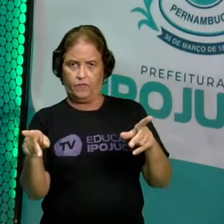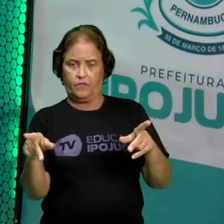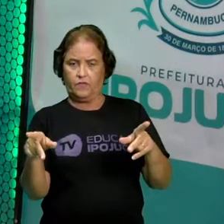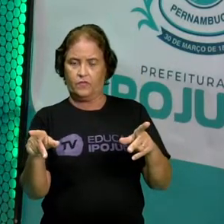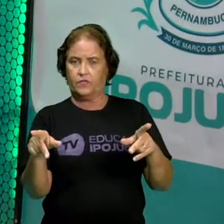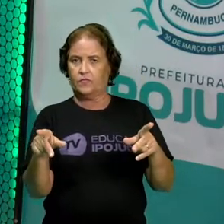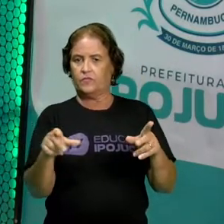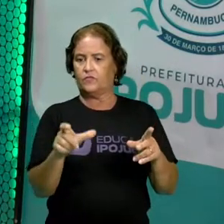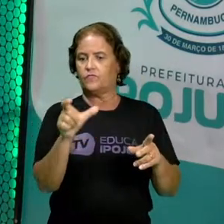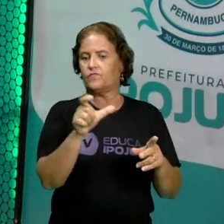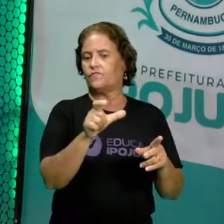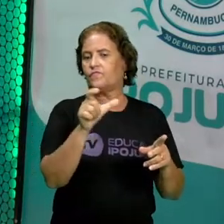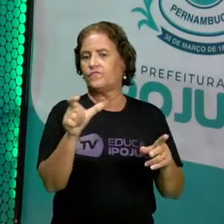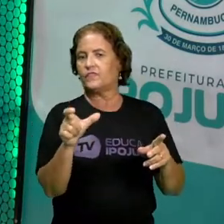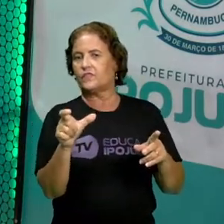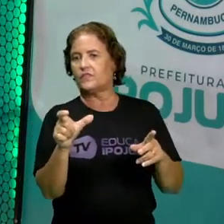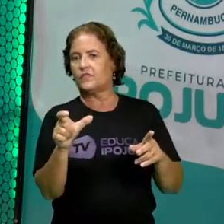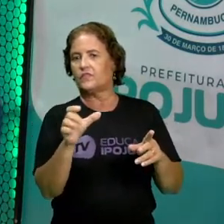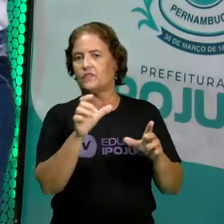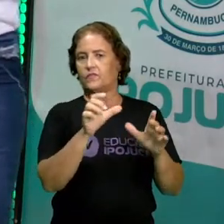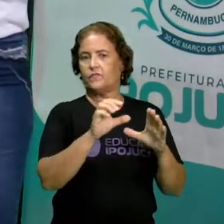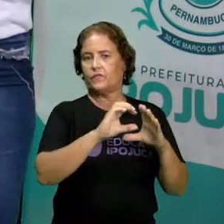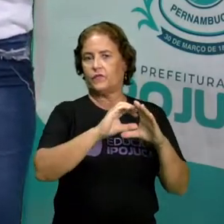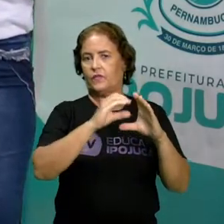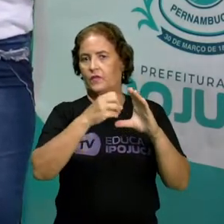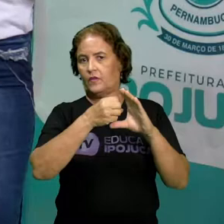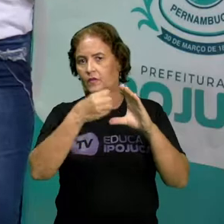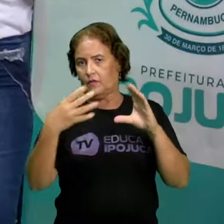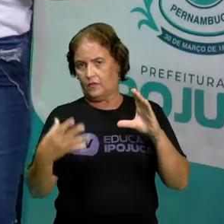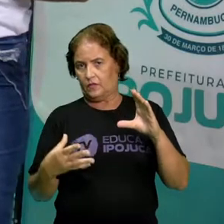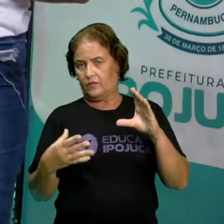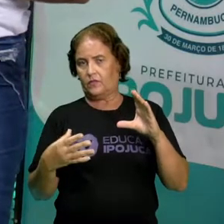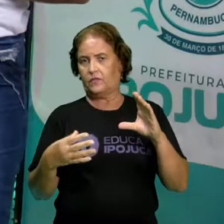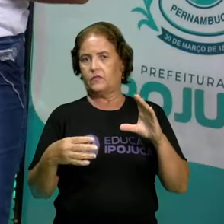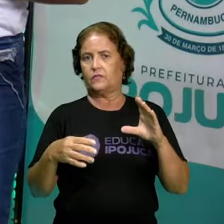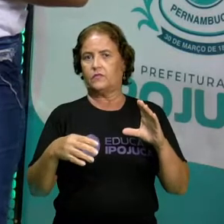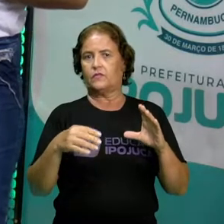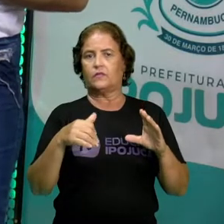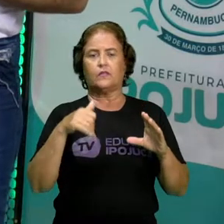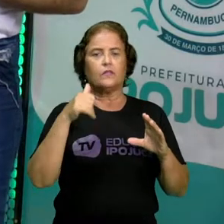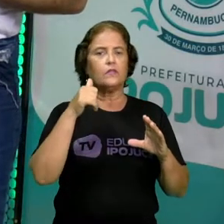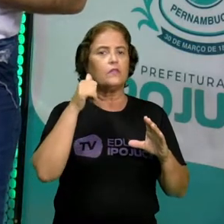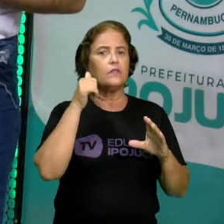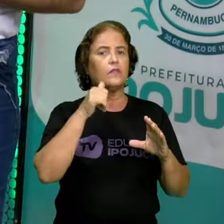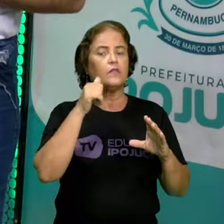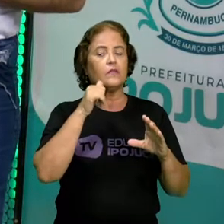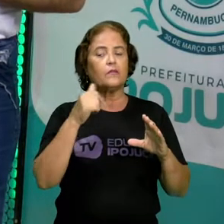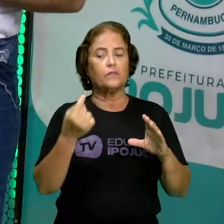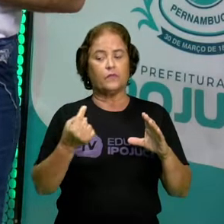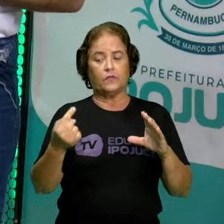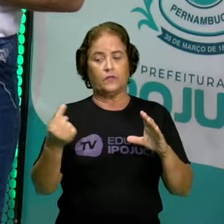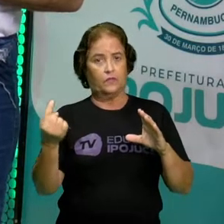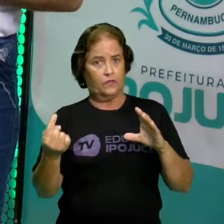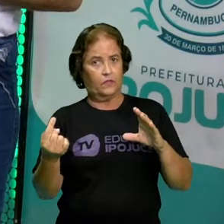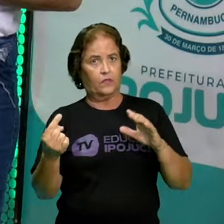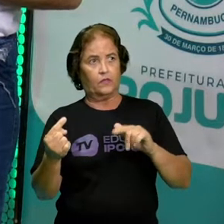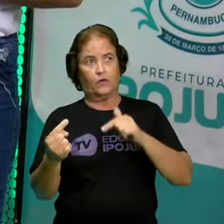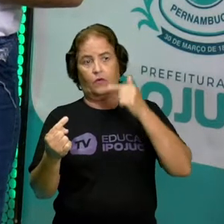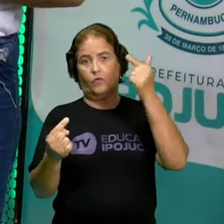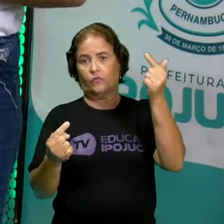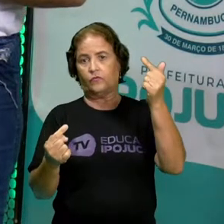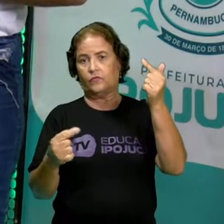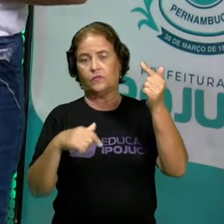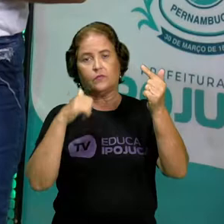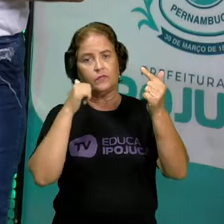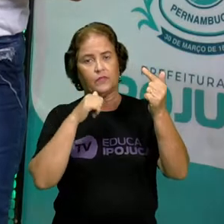menina aqui para essa outra menina aqui mais em cima. Dá para perceber, né, crianças?